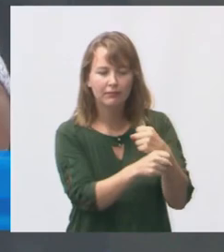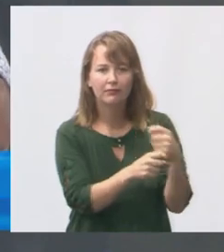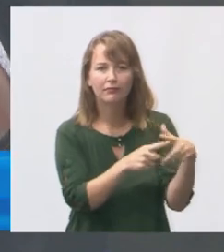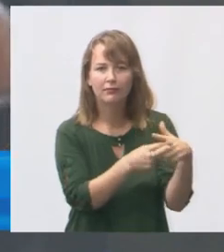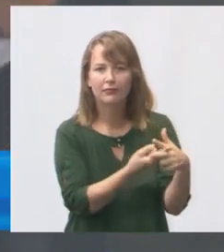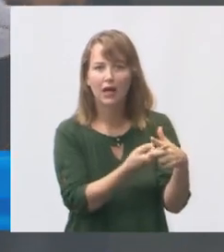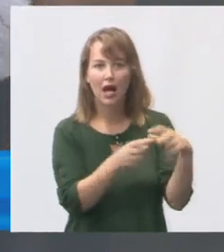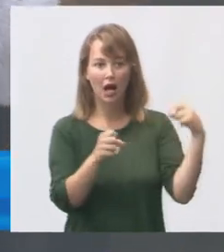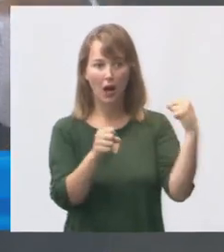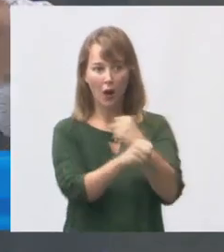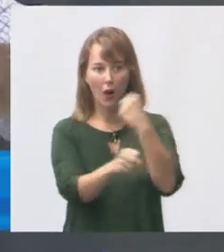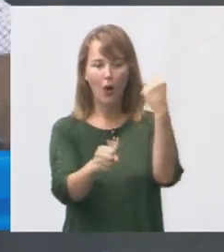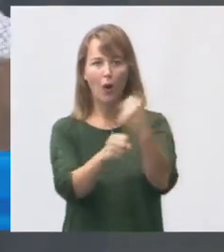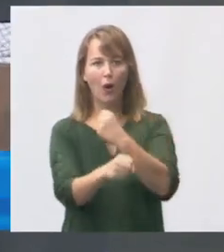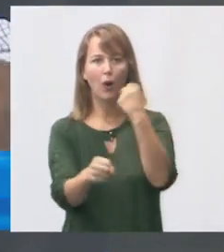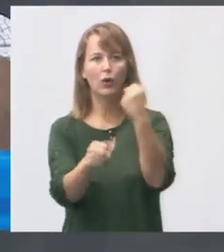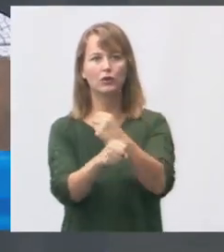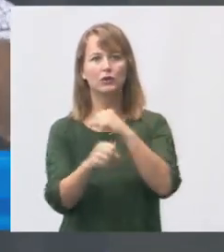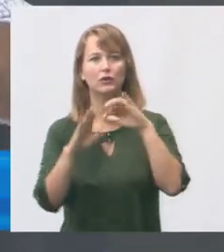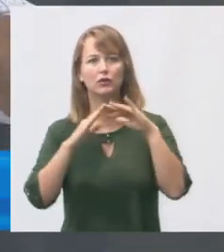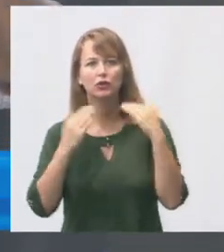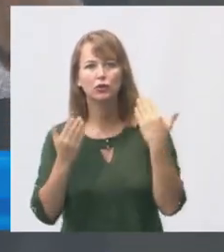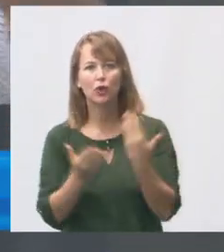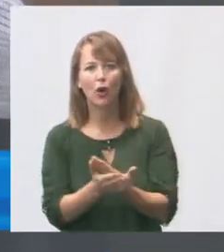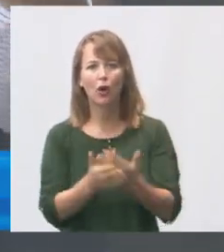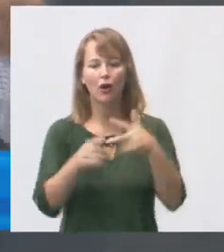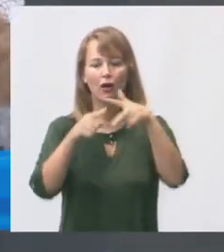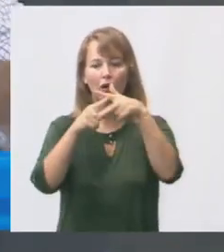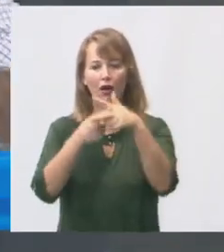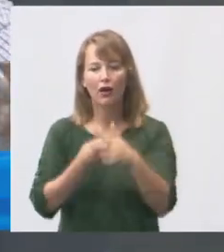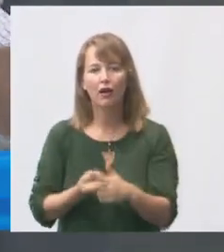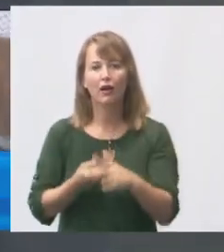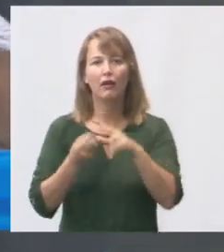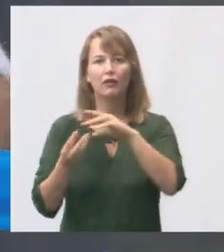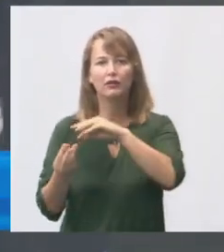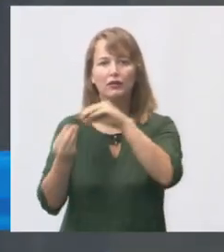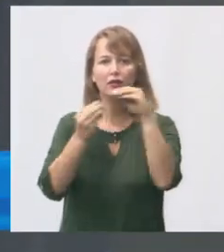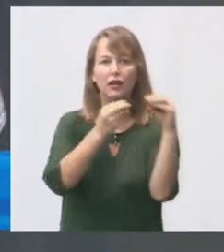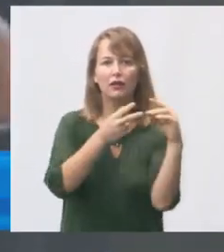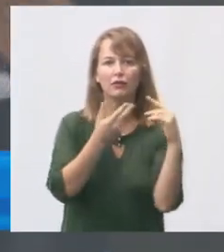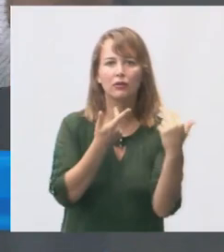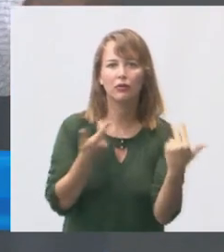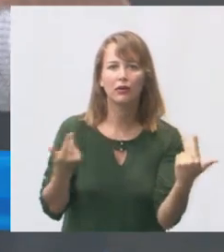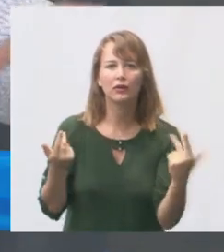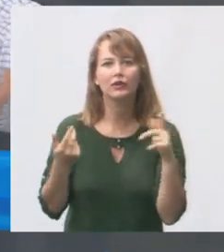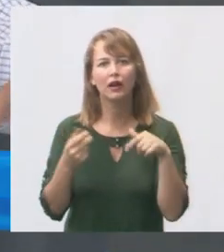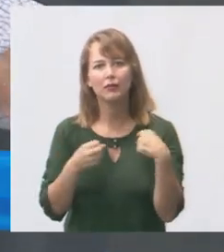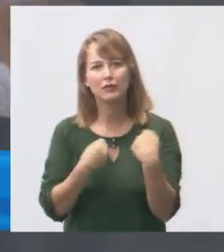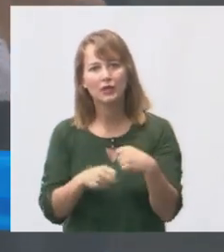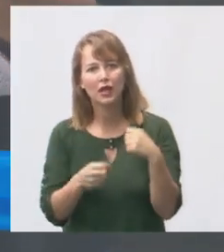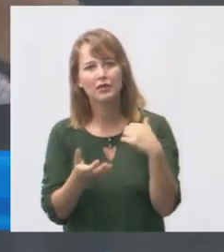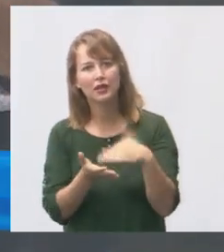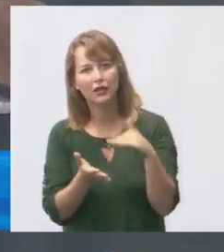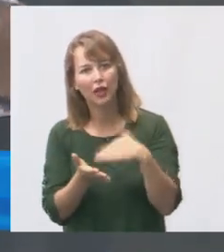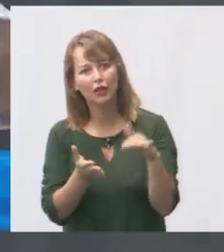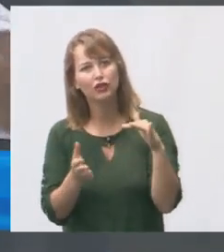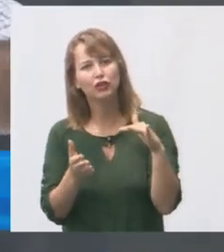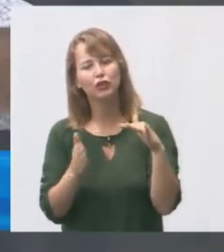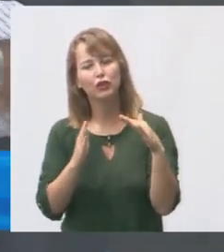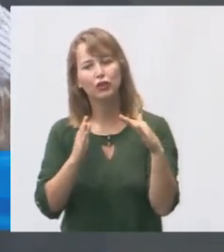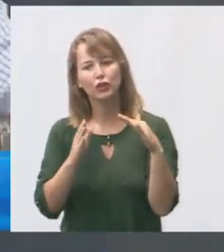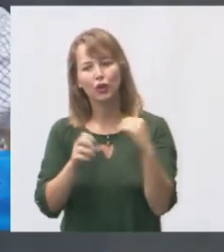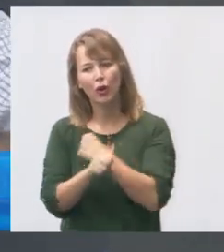estruturante, a construção da escola, a remoção de uma pedra, Secretaria de Obras, Secretaria de Habitação,